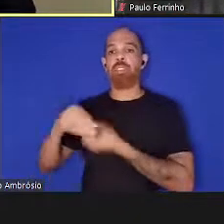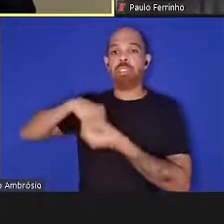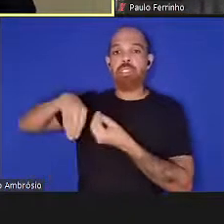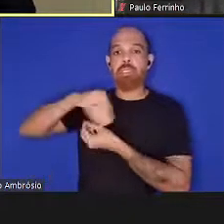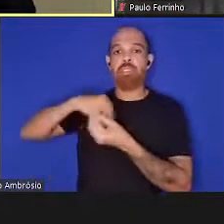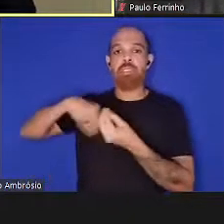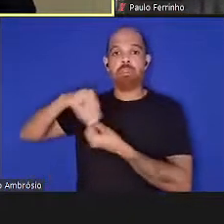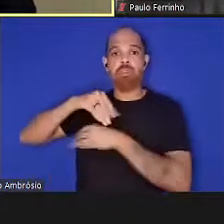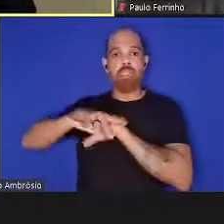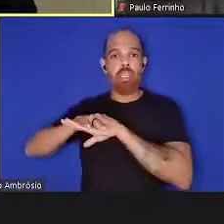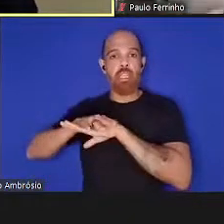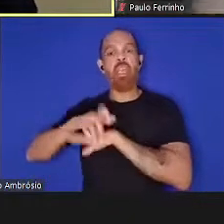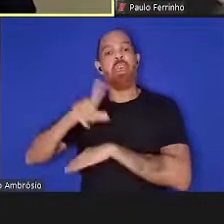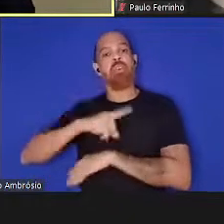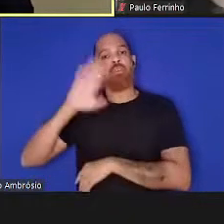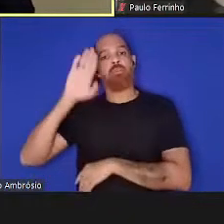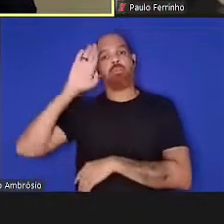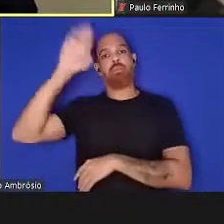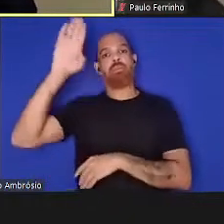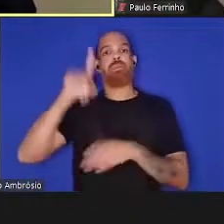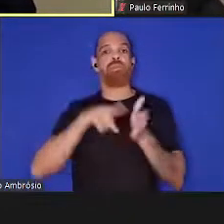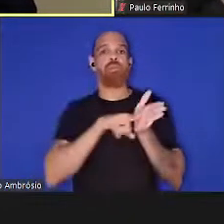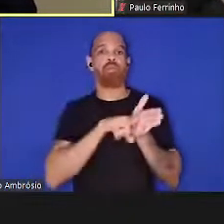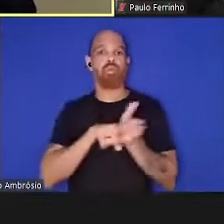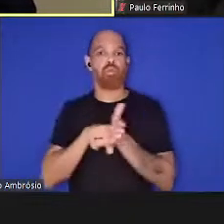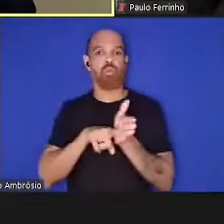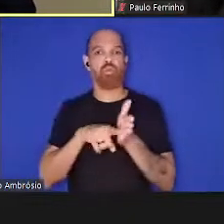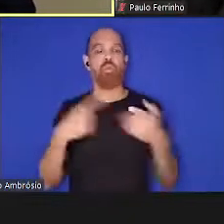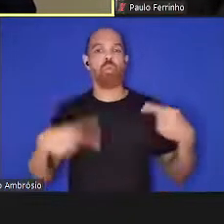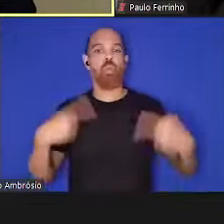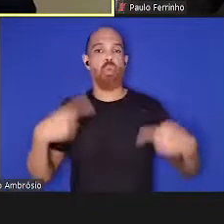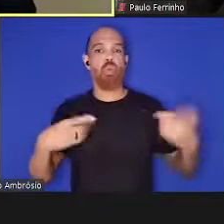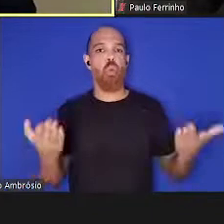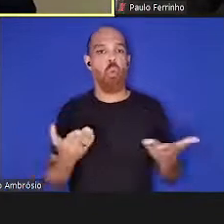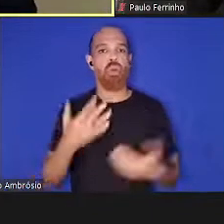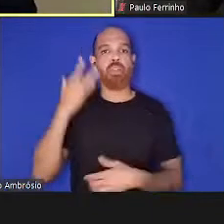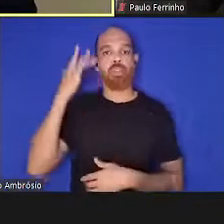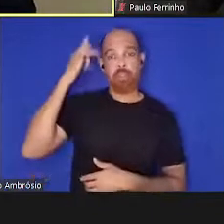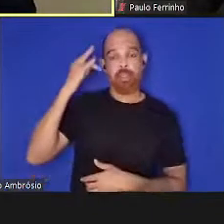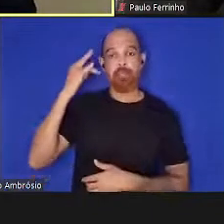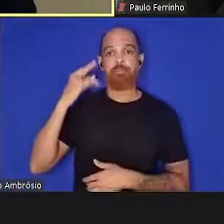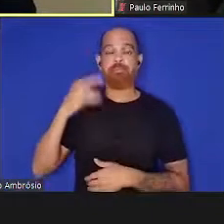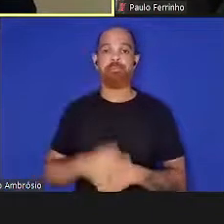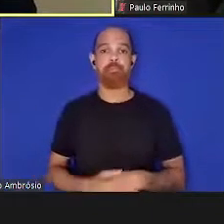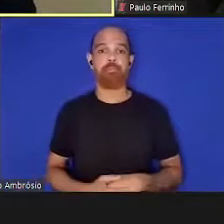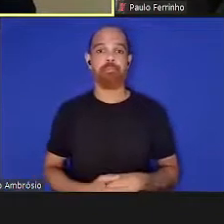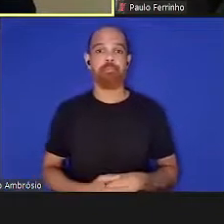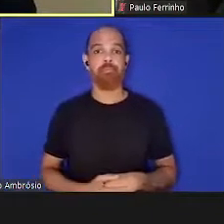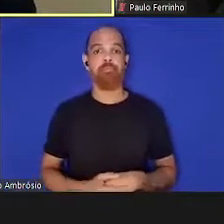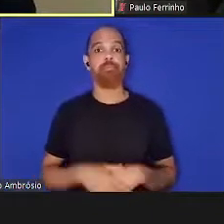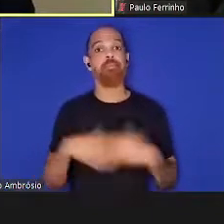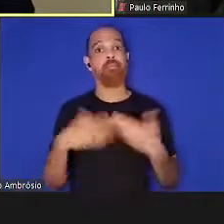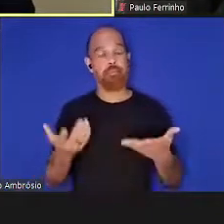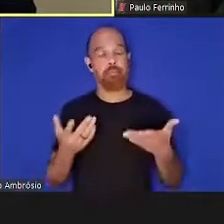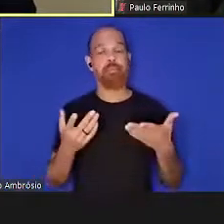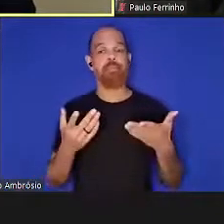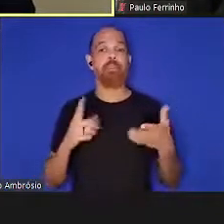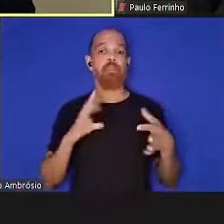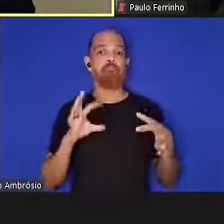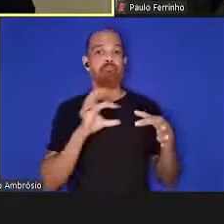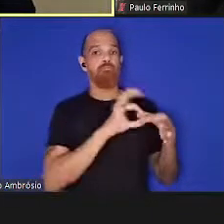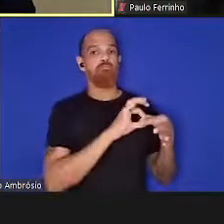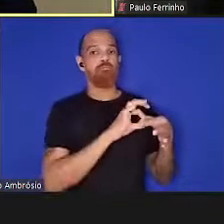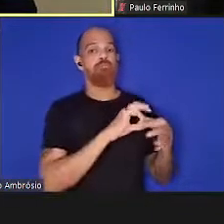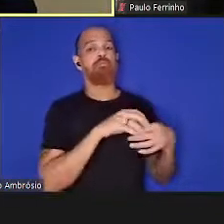discussão que iremos ter aqui hoje e amanhã. A Universidade de Aveiro junta-se naturalmente a esta importante